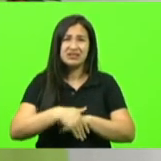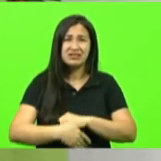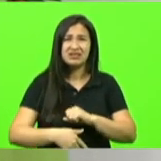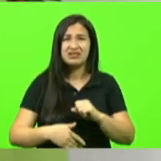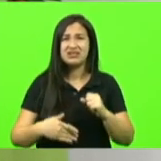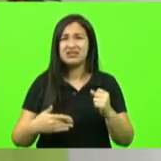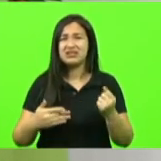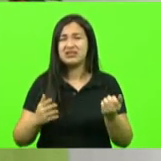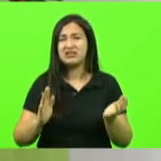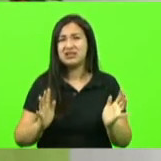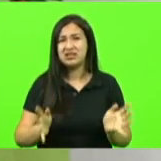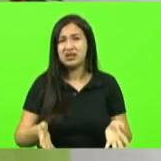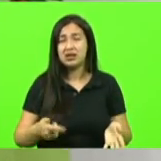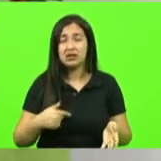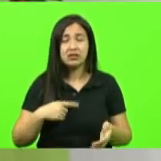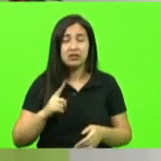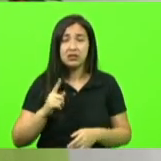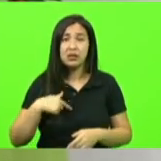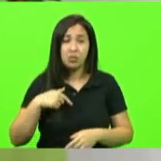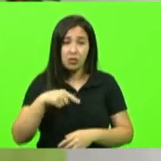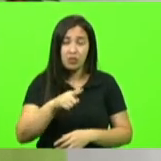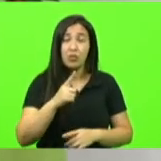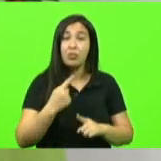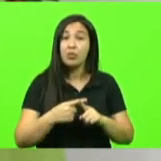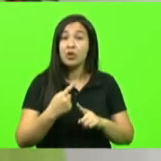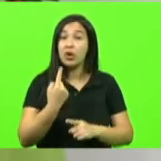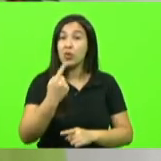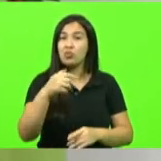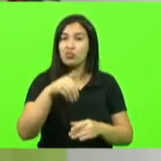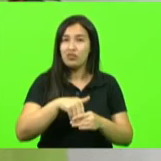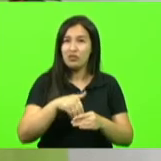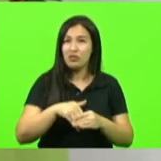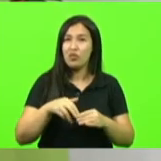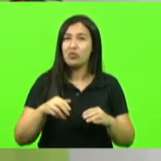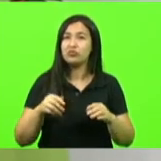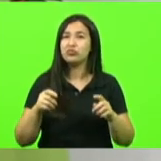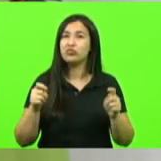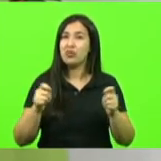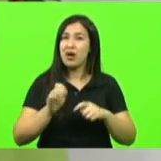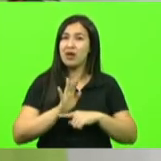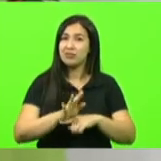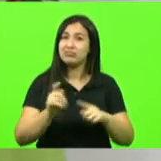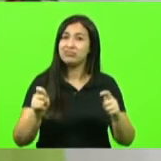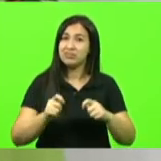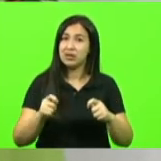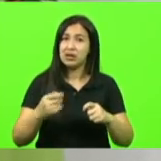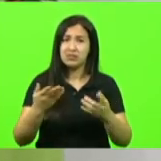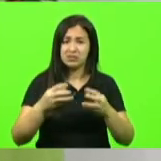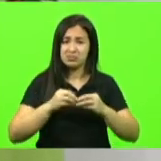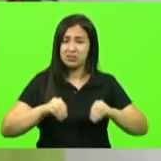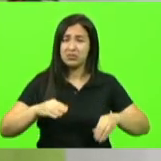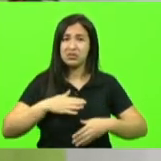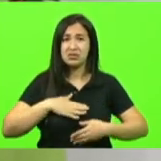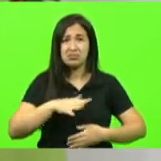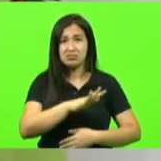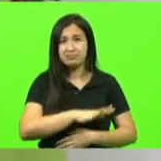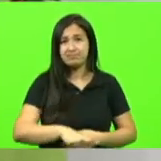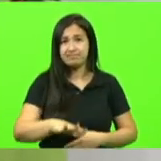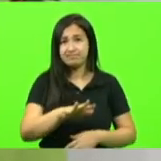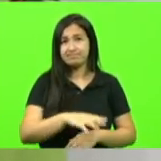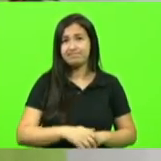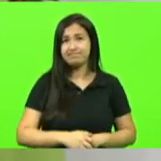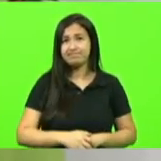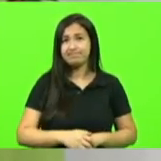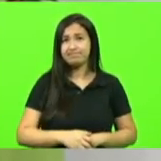eu vou porque um voto faz a diferença e você está me prejudicando na minha região você está